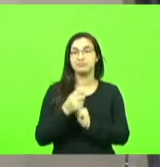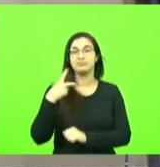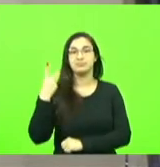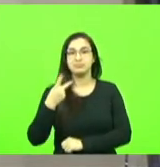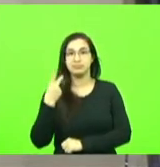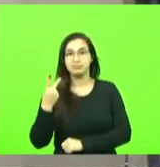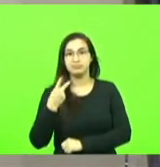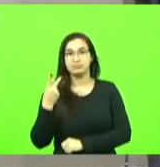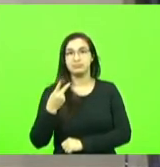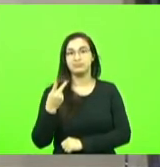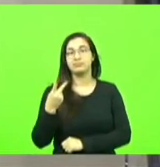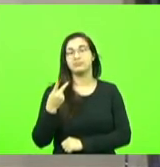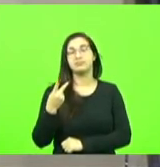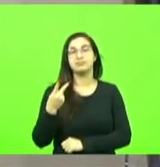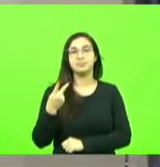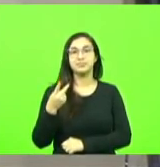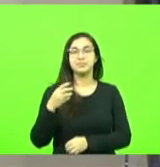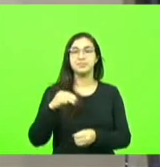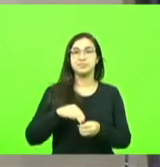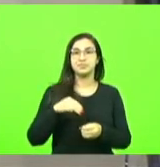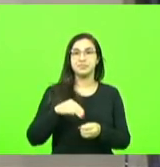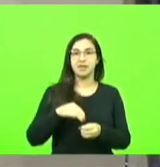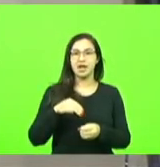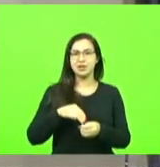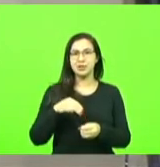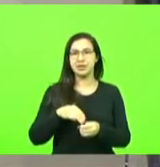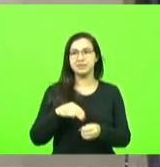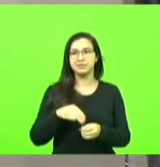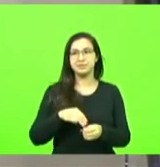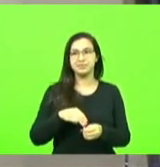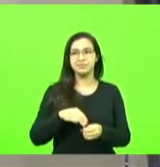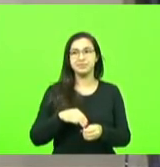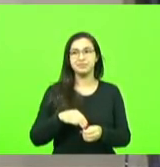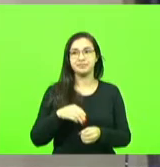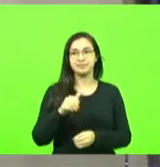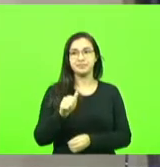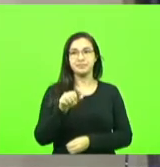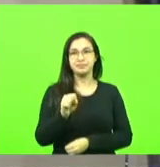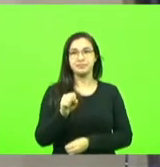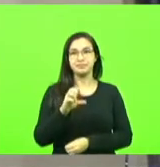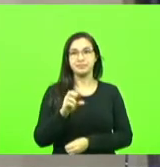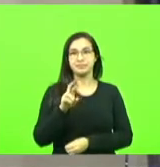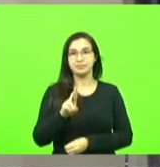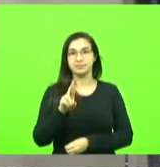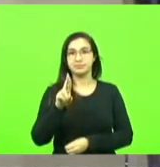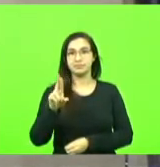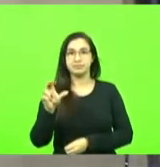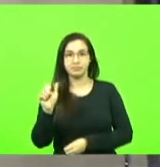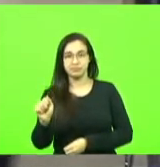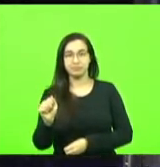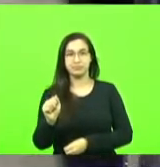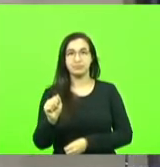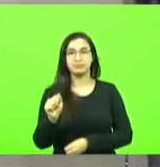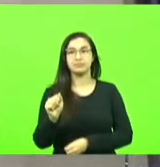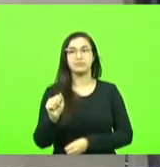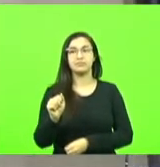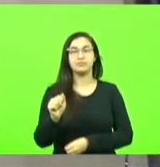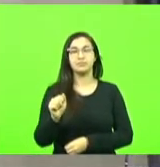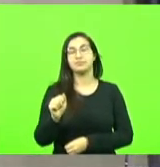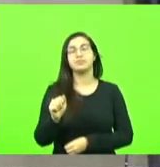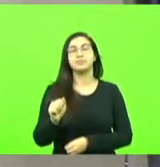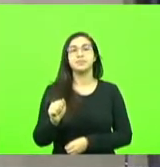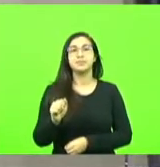do município de Ascurra visitando essa casa o parlamento catarinense onde nós 40 deputados